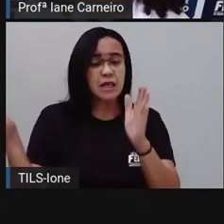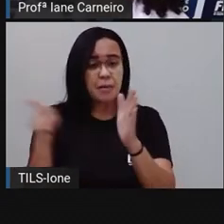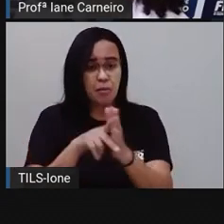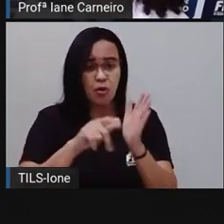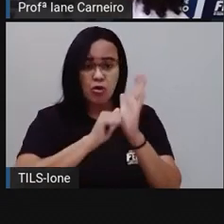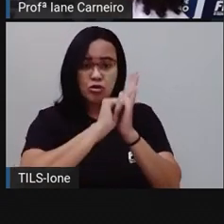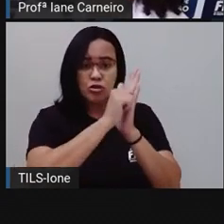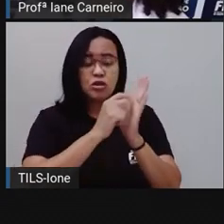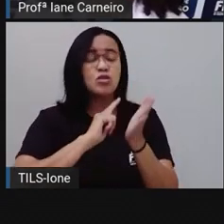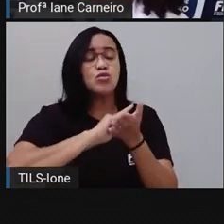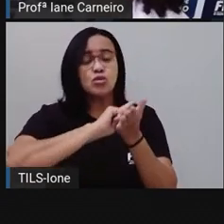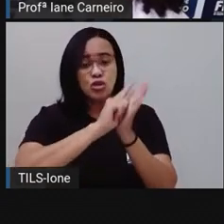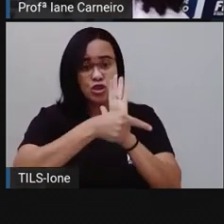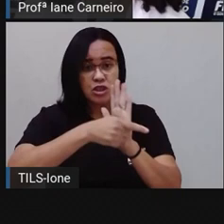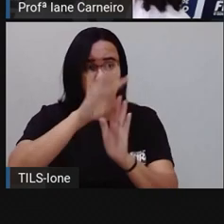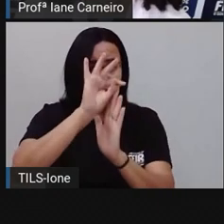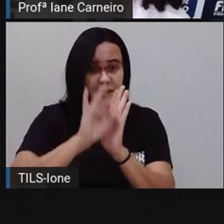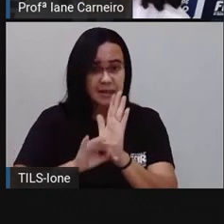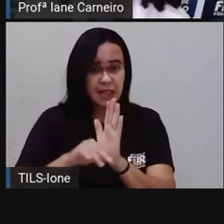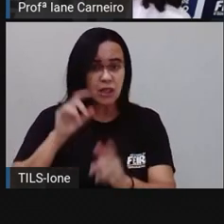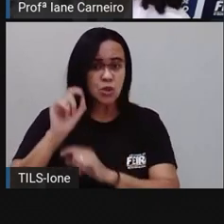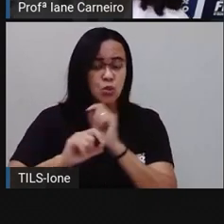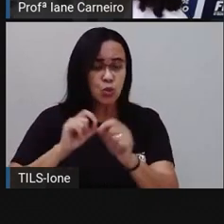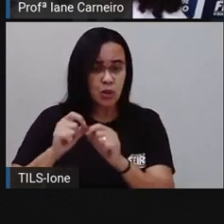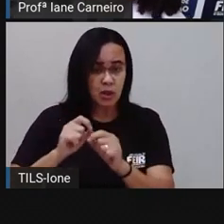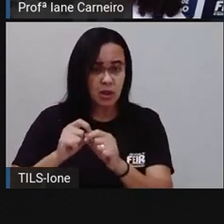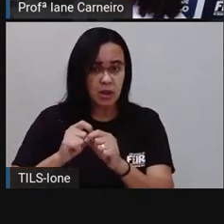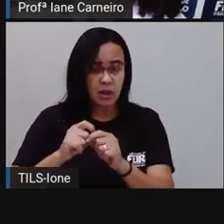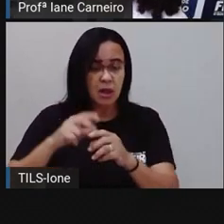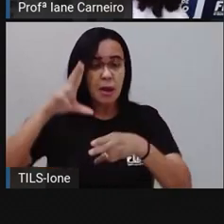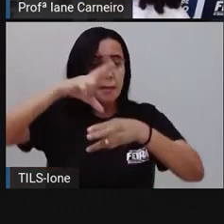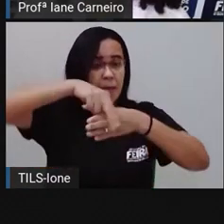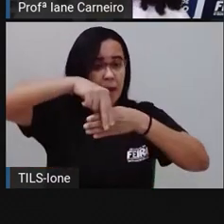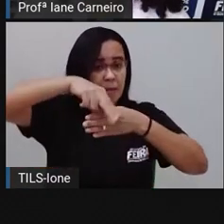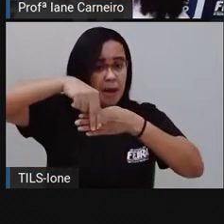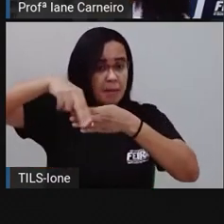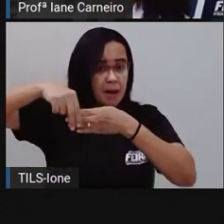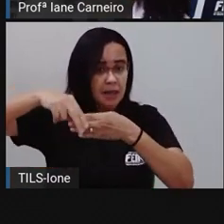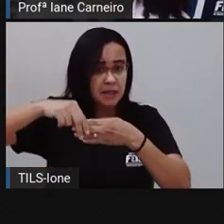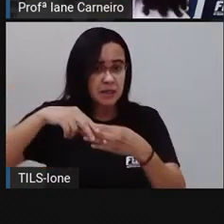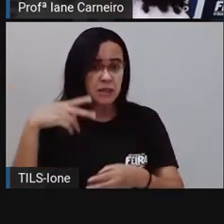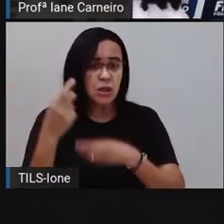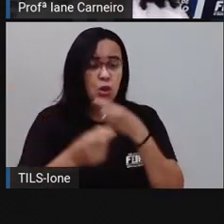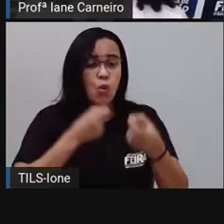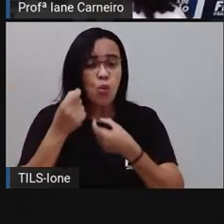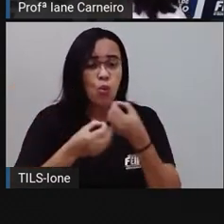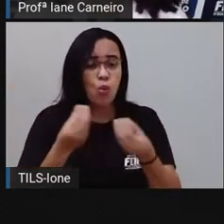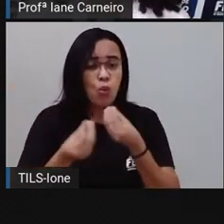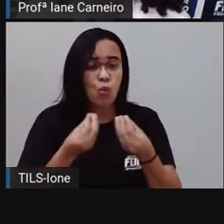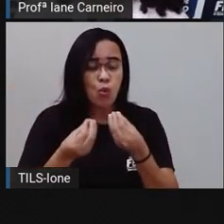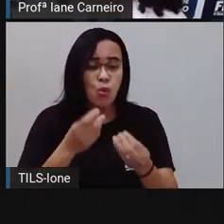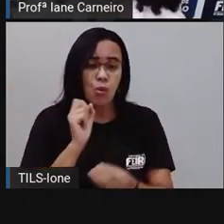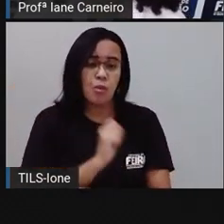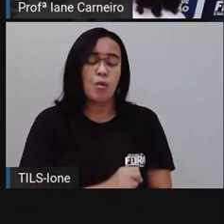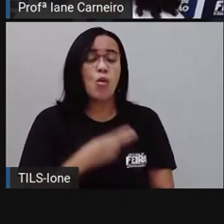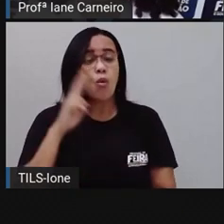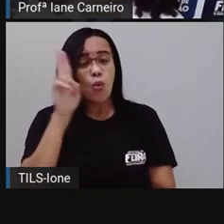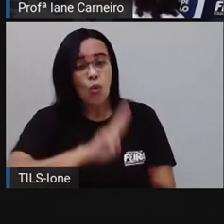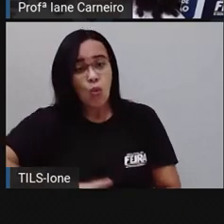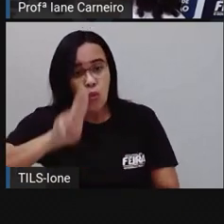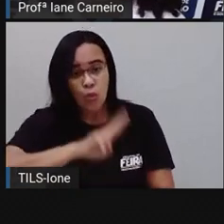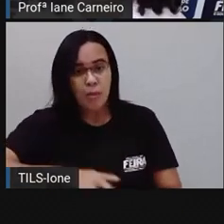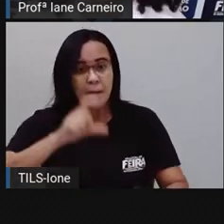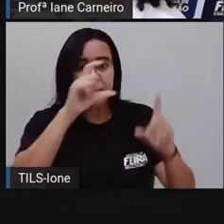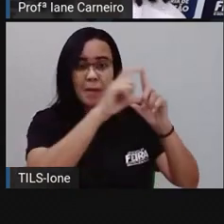usarem palavras do dialeto, né? Do homem sertanejo, do homem do campo, né? Então, aqui, por exemplo,